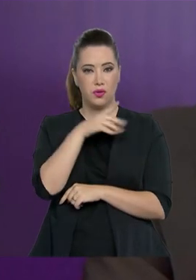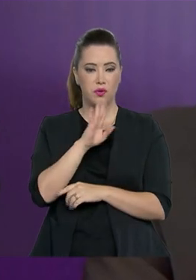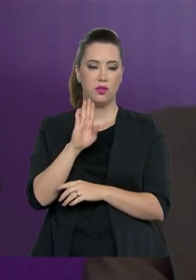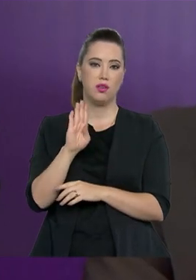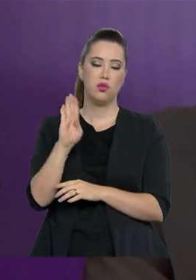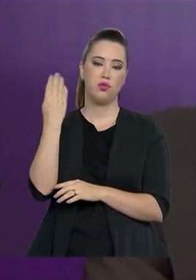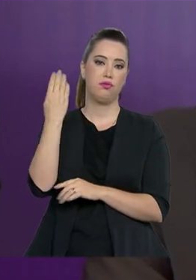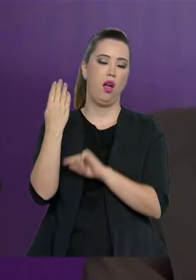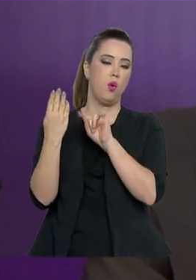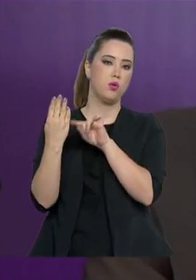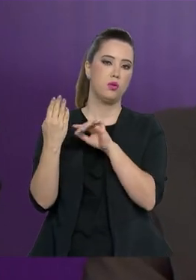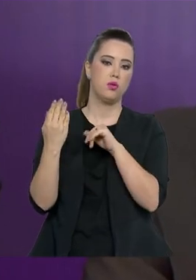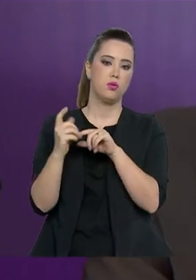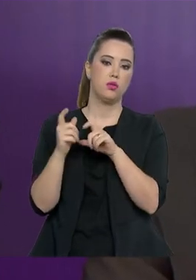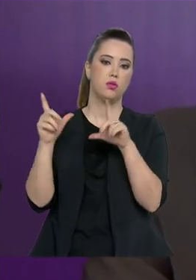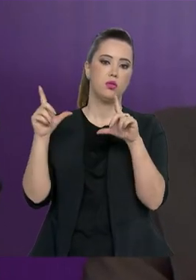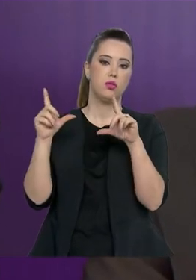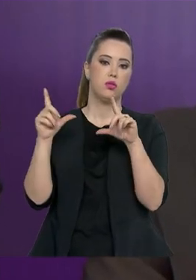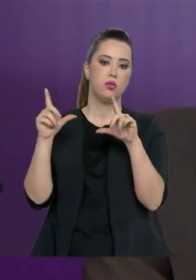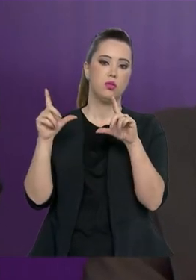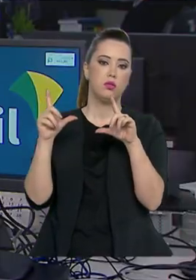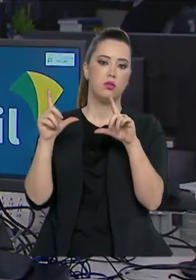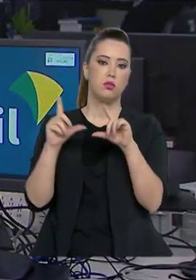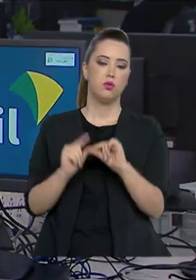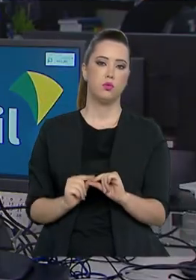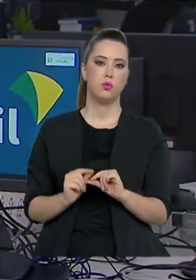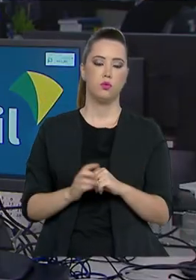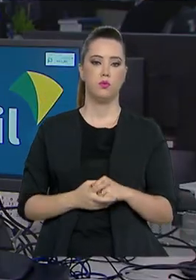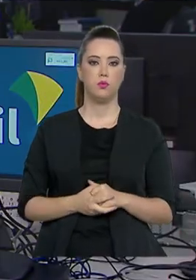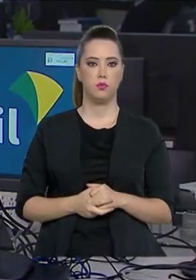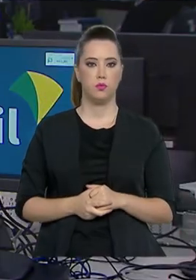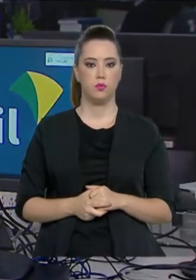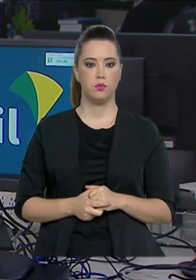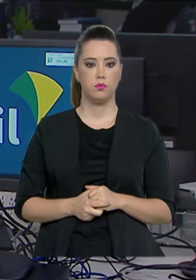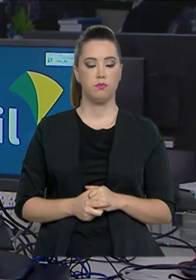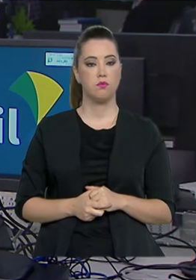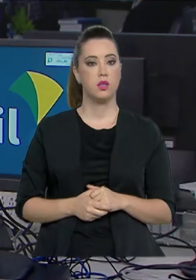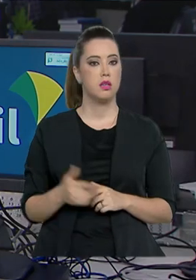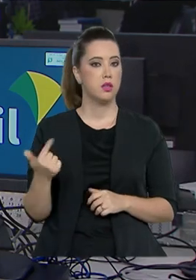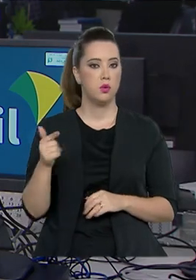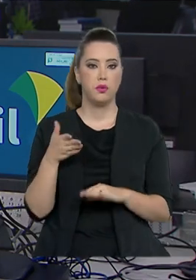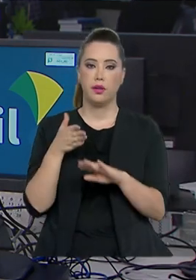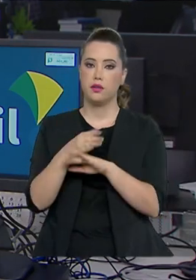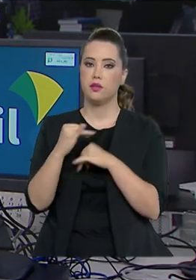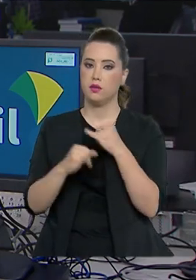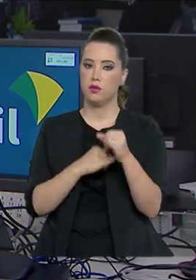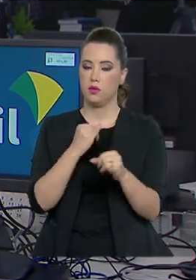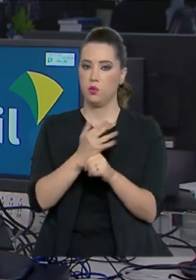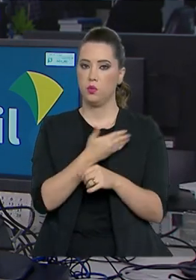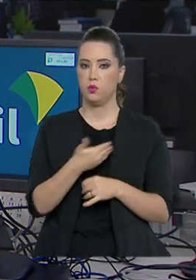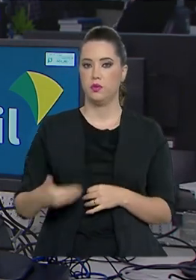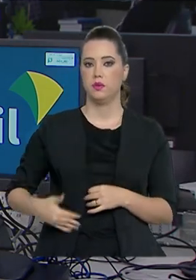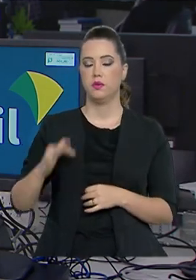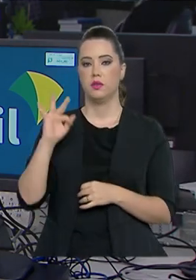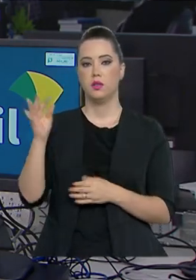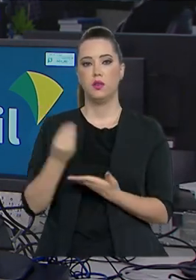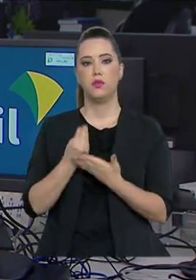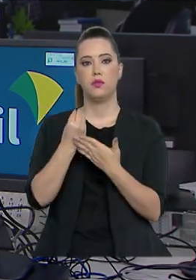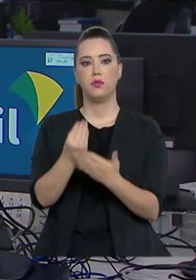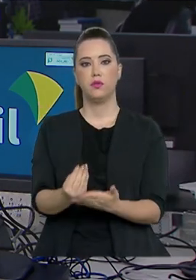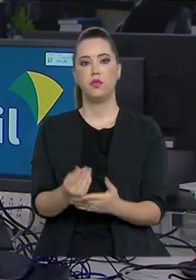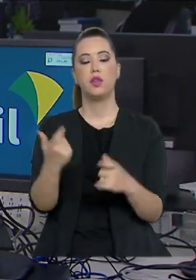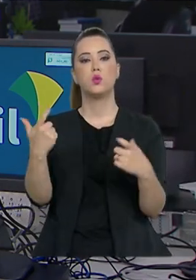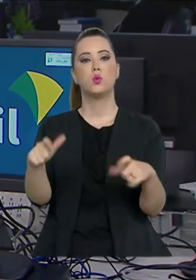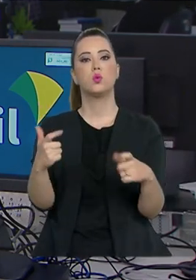fraudar vai cair muito. E para quem não tem acesso à internet, o governo federal oferece uma